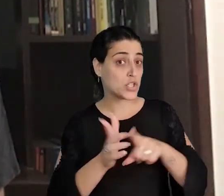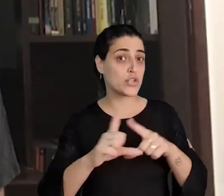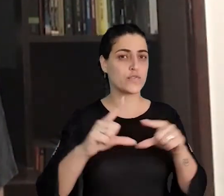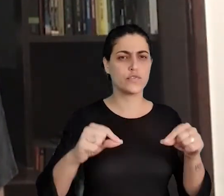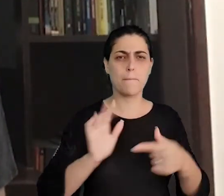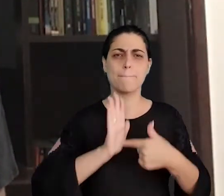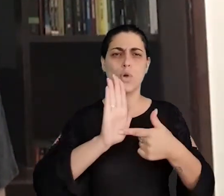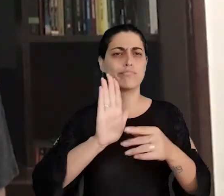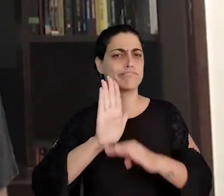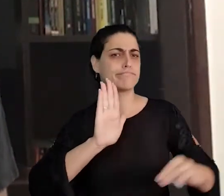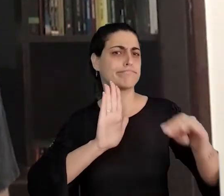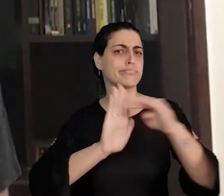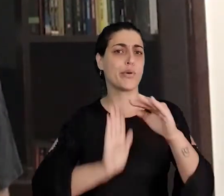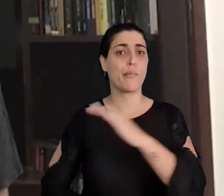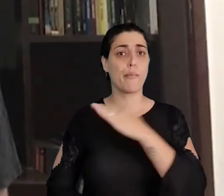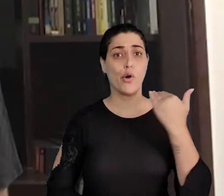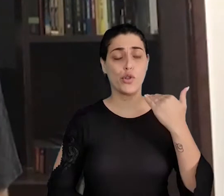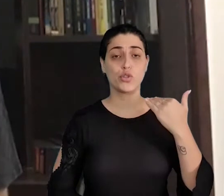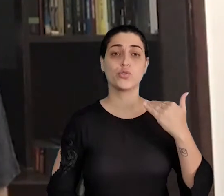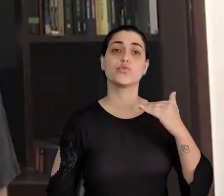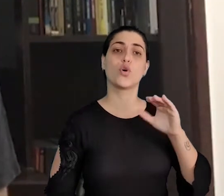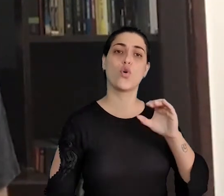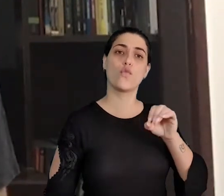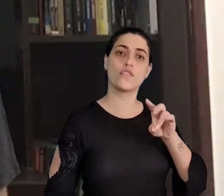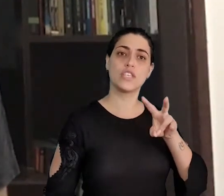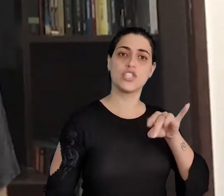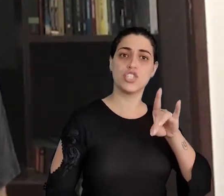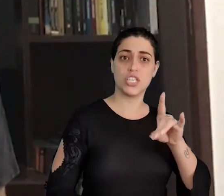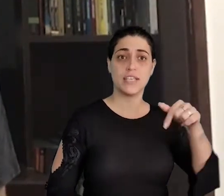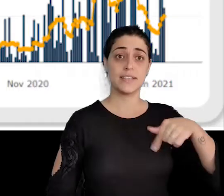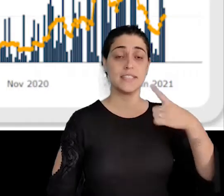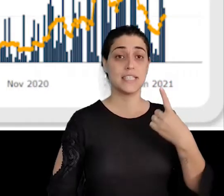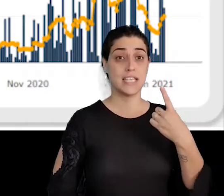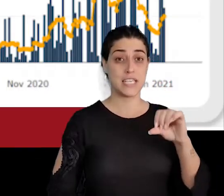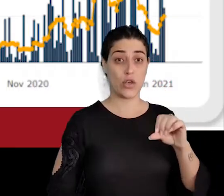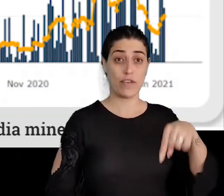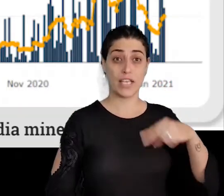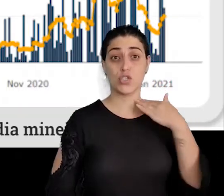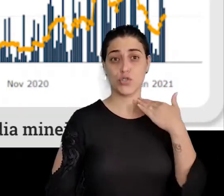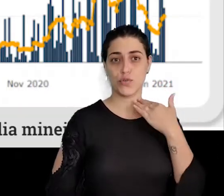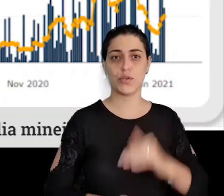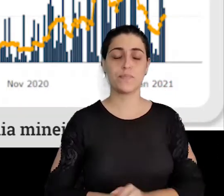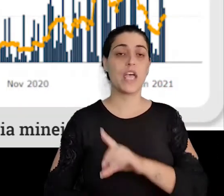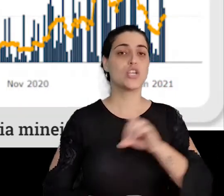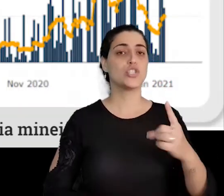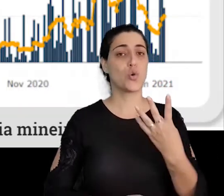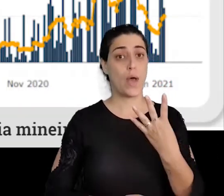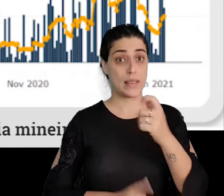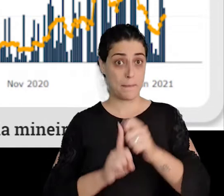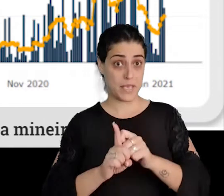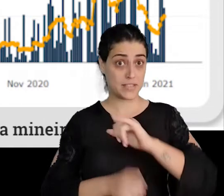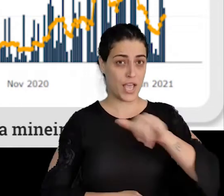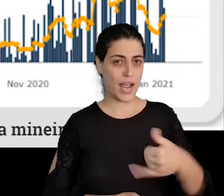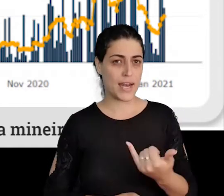patamar muito elevado de óbitos causados pelo novo coronavírus em Juiz de Fora. No dia 4 de janeiro, a taxa de